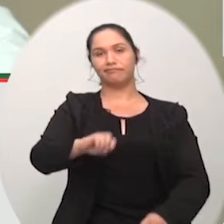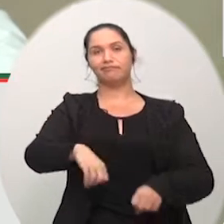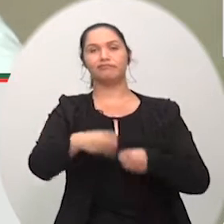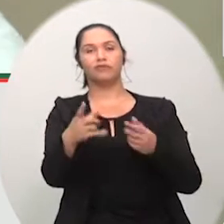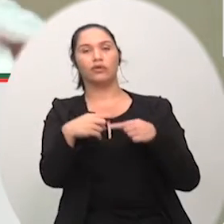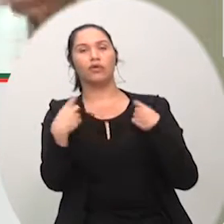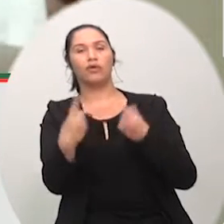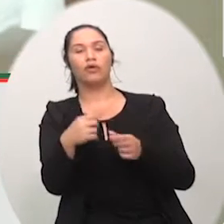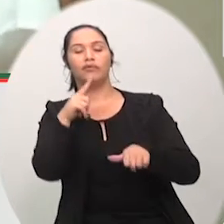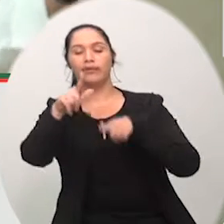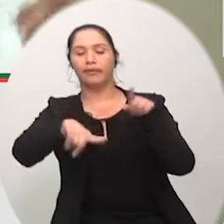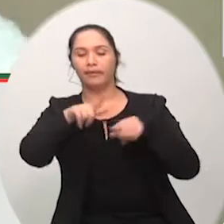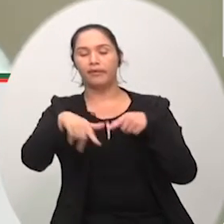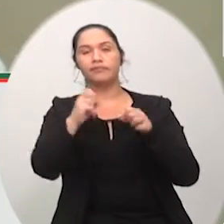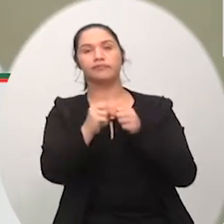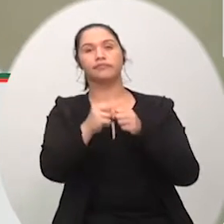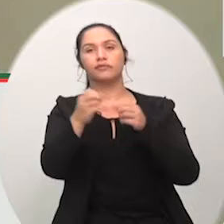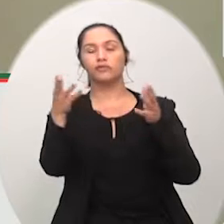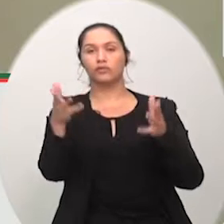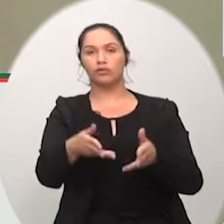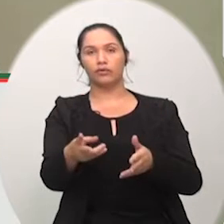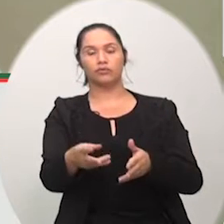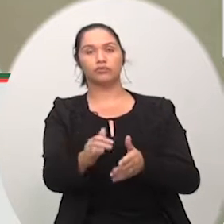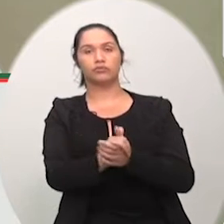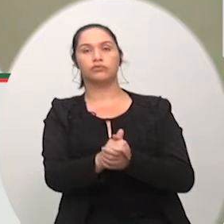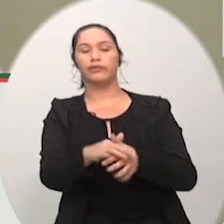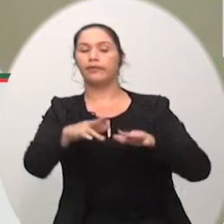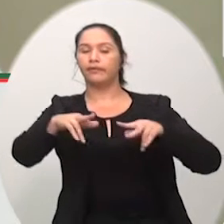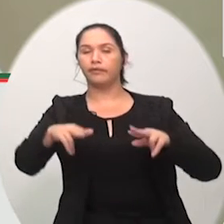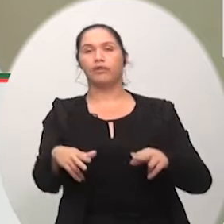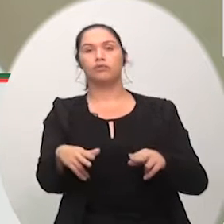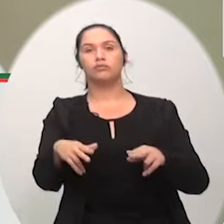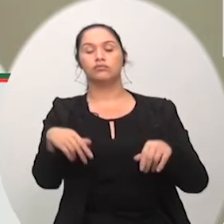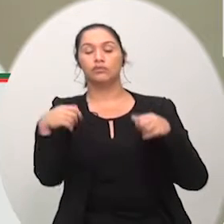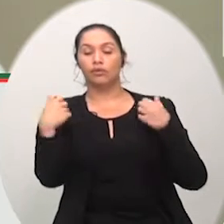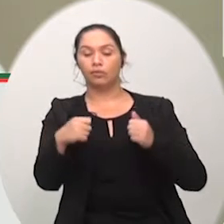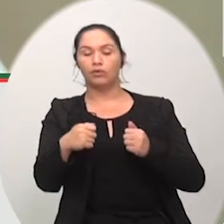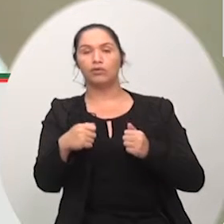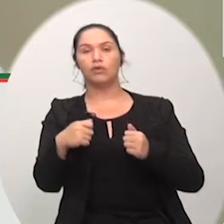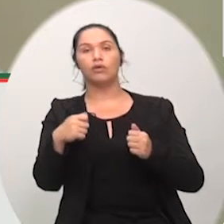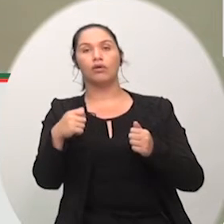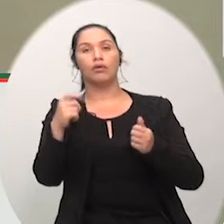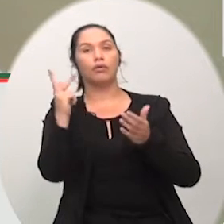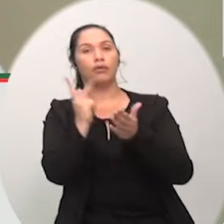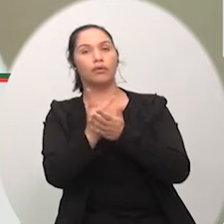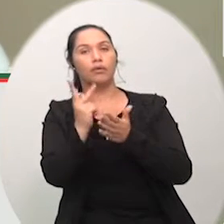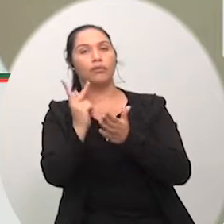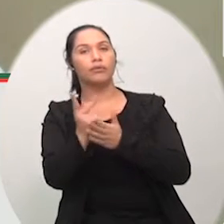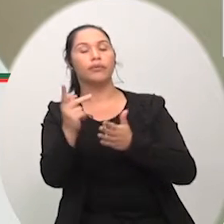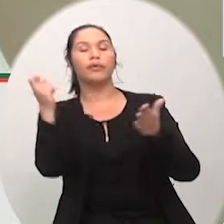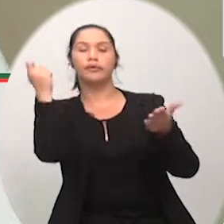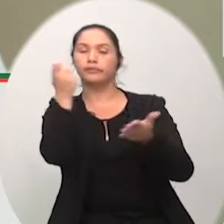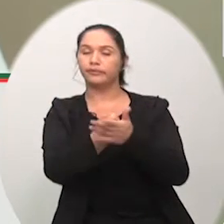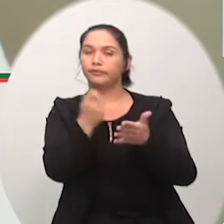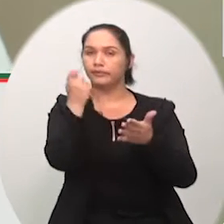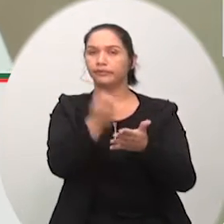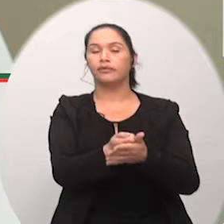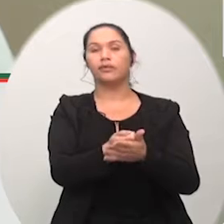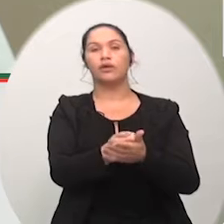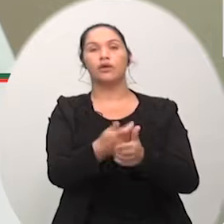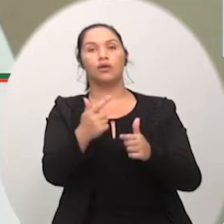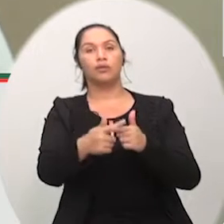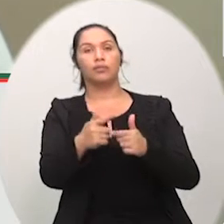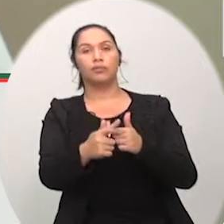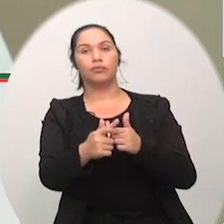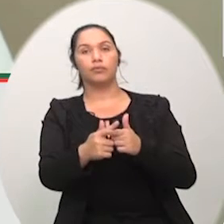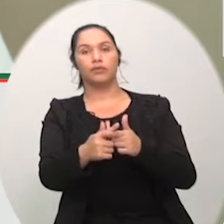bastante trabalho aqui e hoje nós não pudemos deixar que aquilo que nós lutamos e brigamos para que acontecesse lá uma empresa de